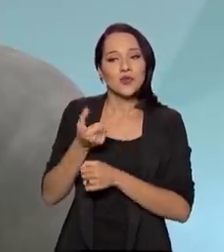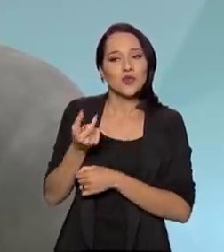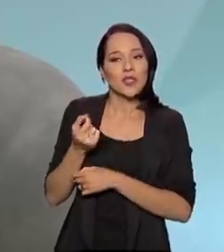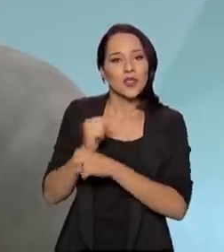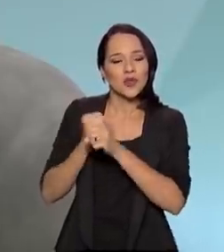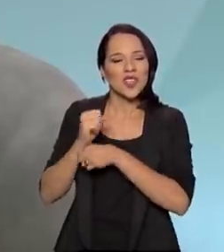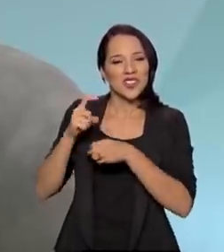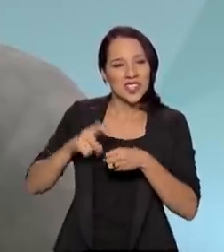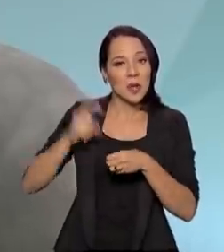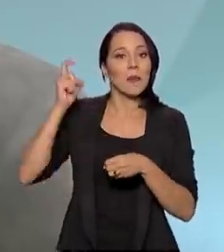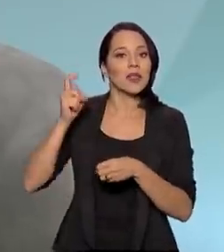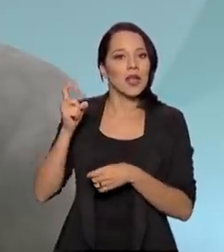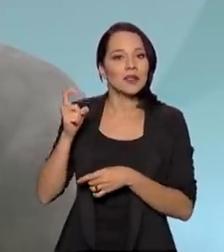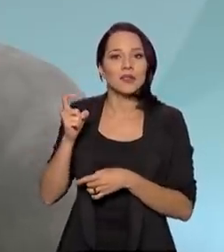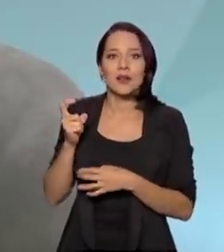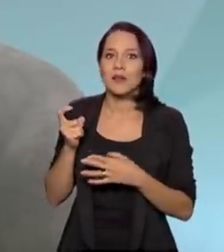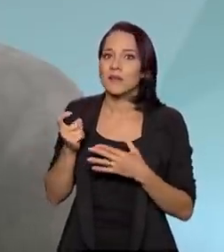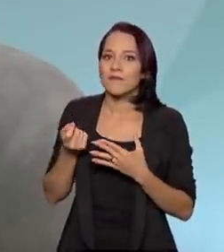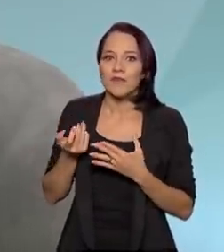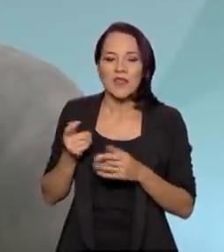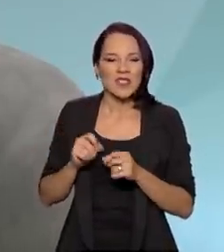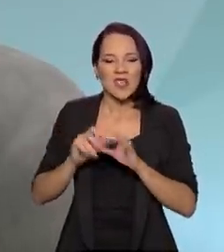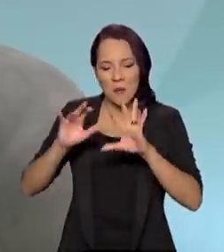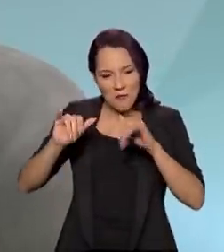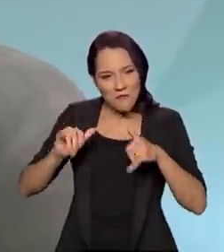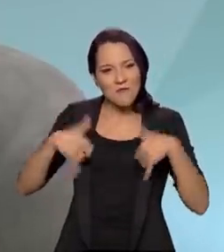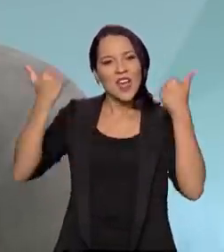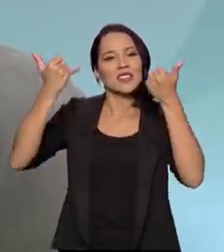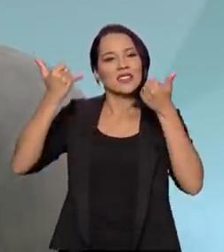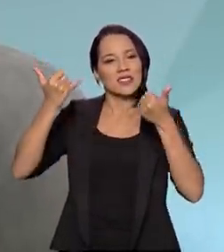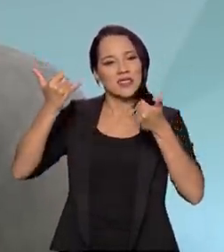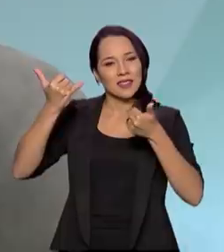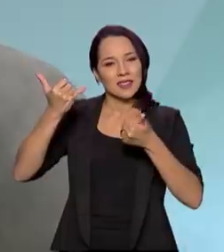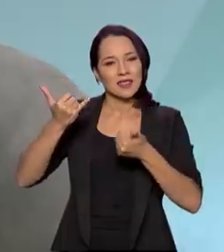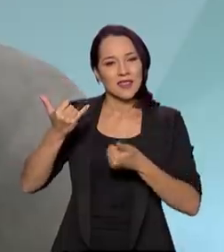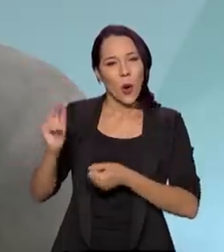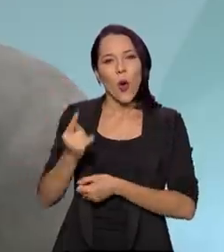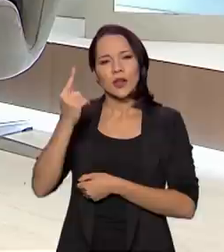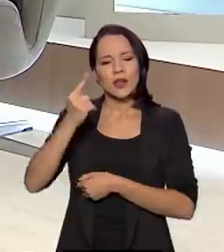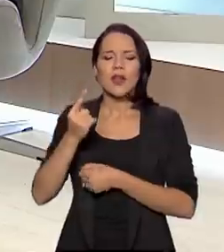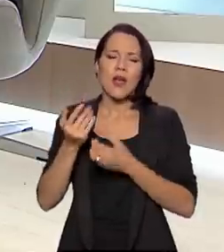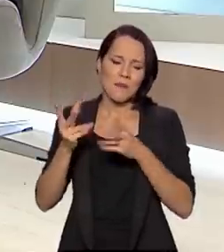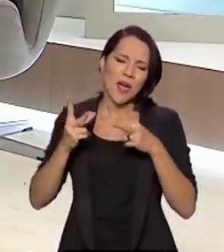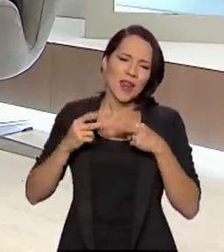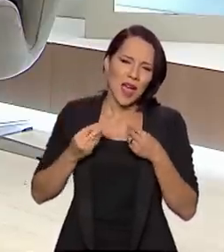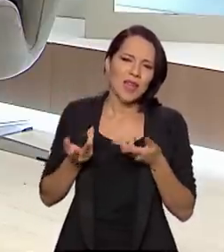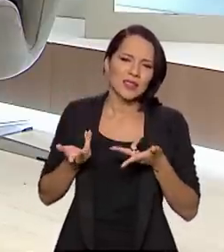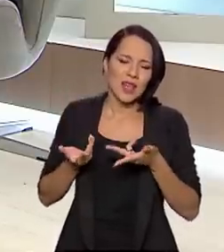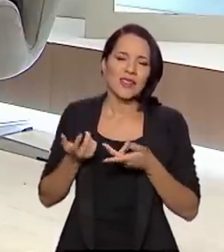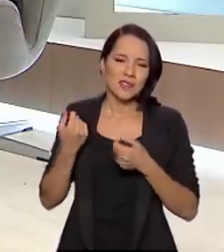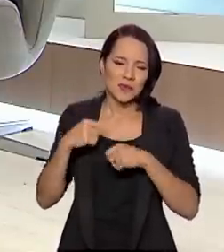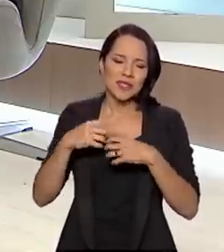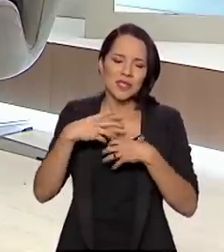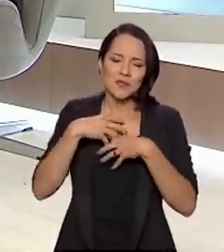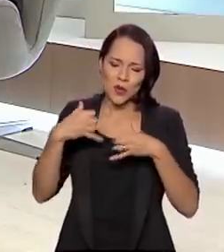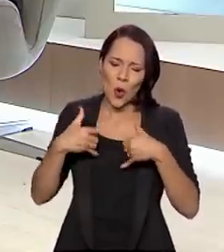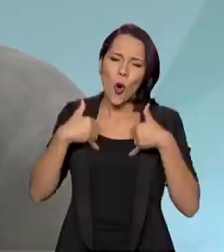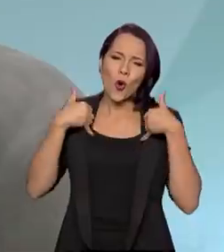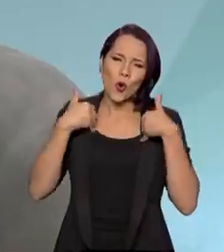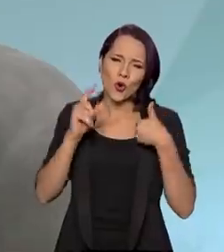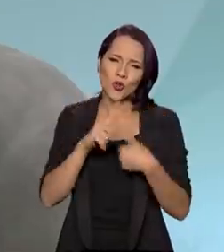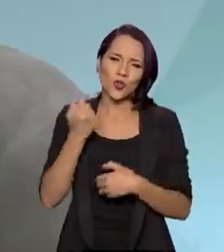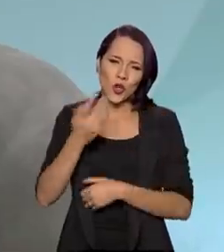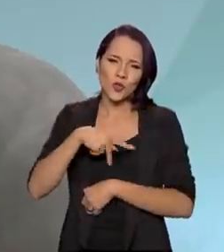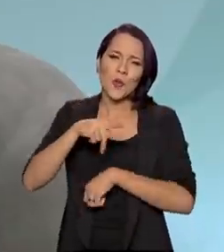anos de independência uma festa histórica para o país. Nós temos que ter muito orgulho do nosso país, o nosso